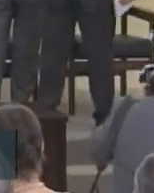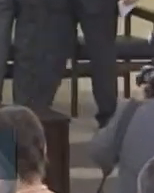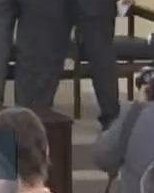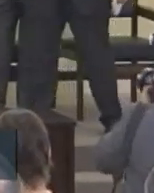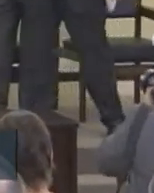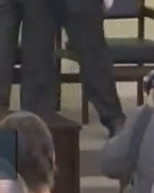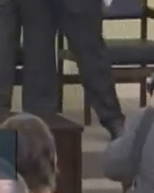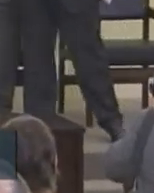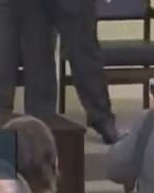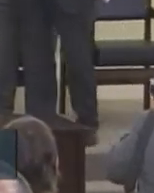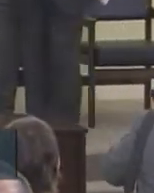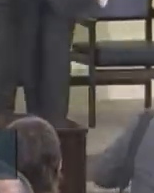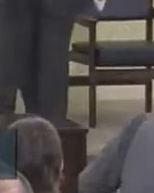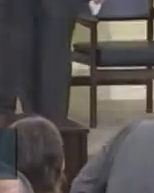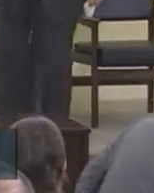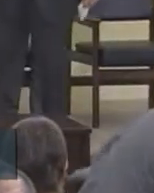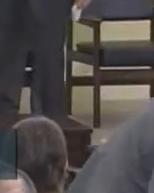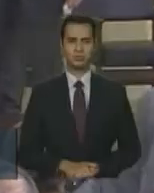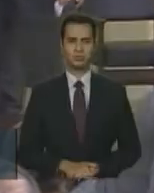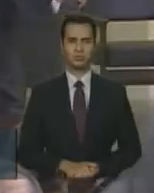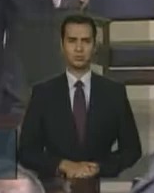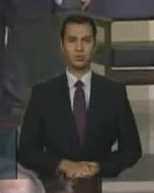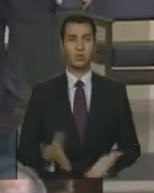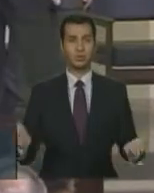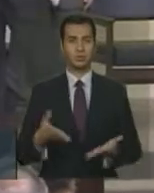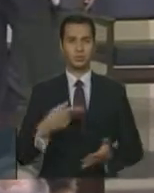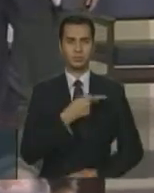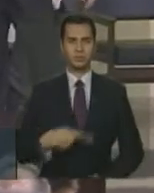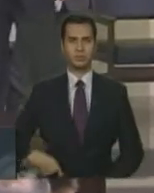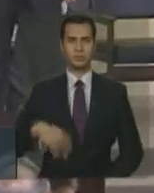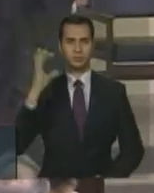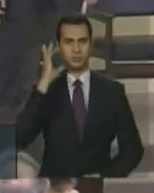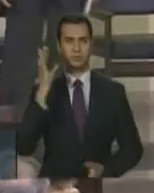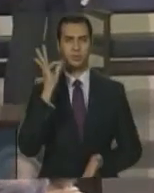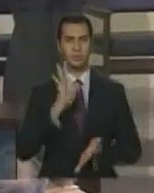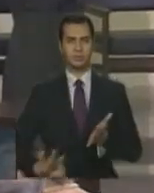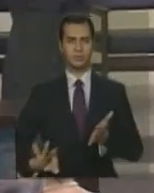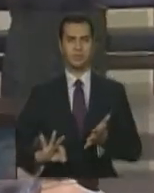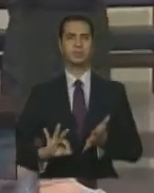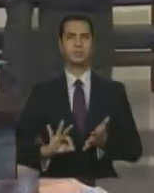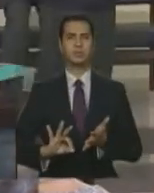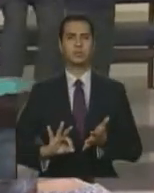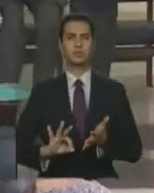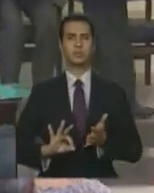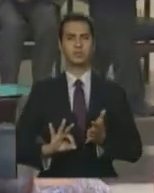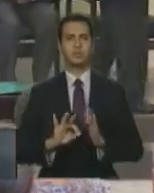Neste momento a presidenta da república assina os seguintes atos